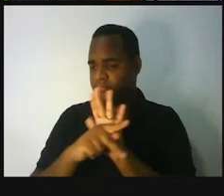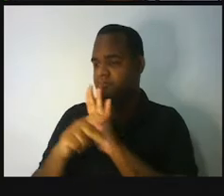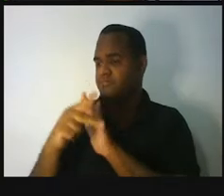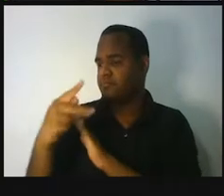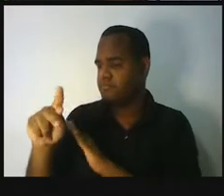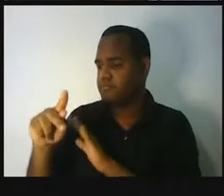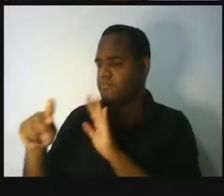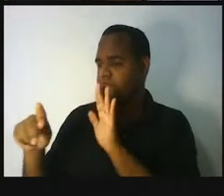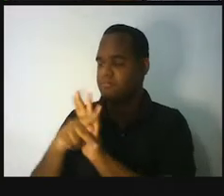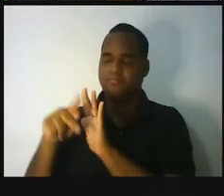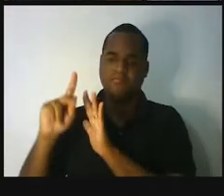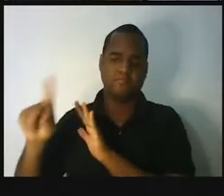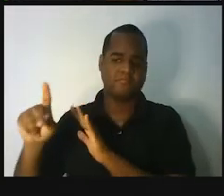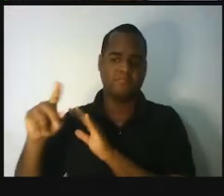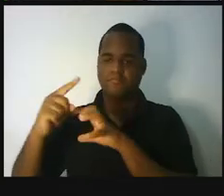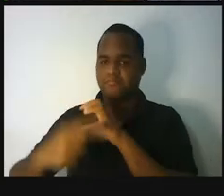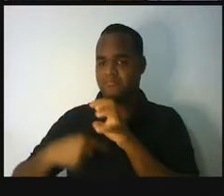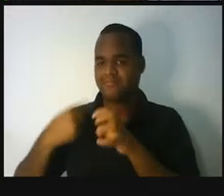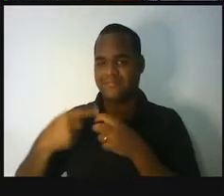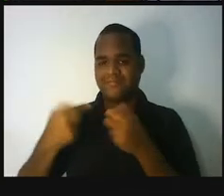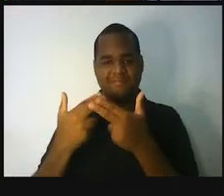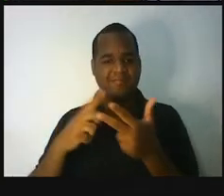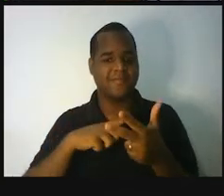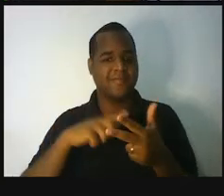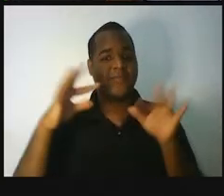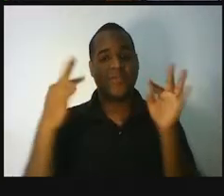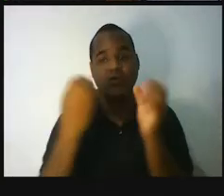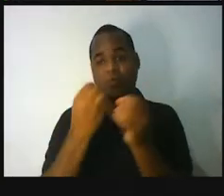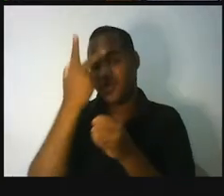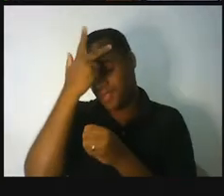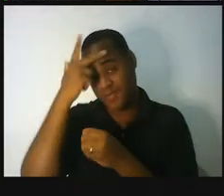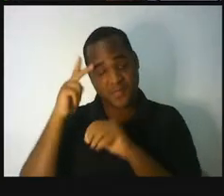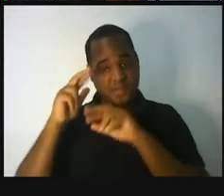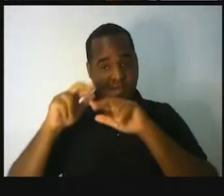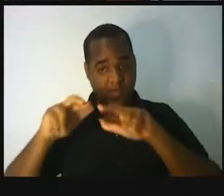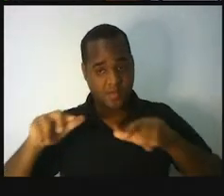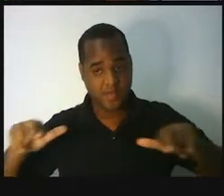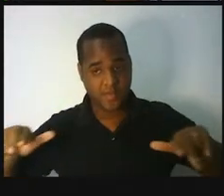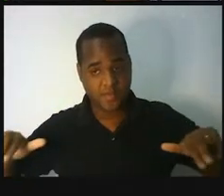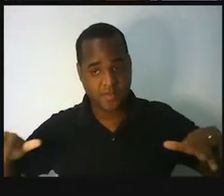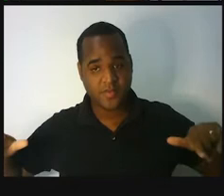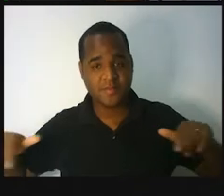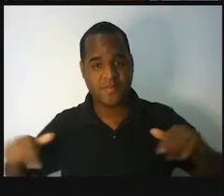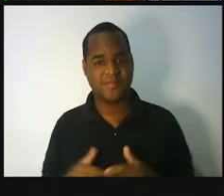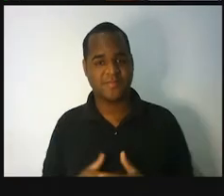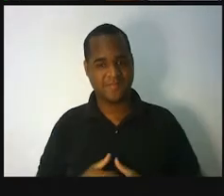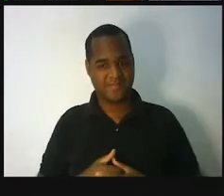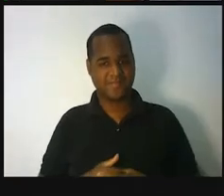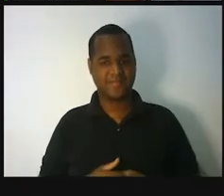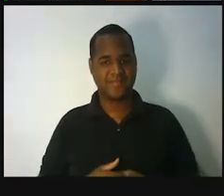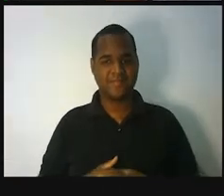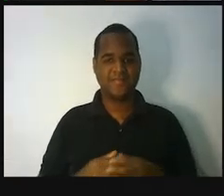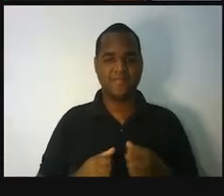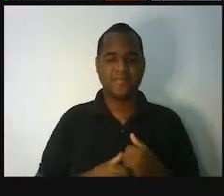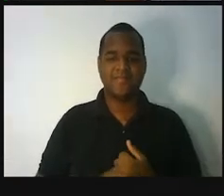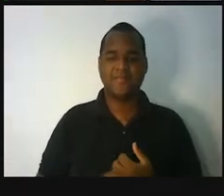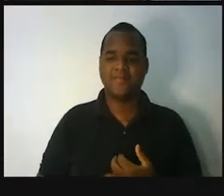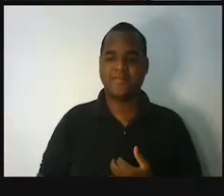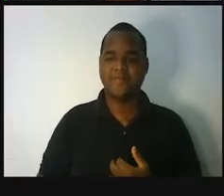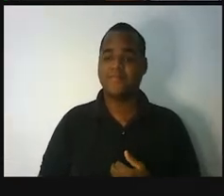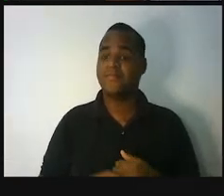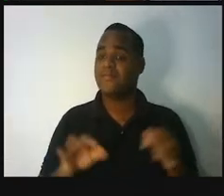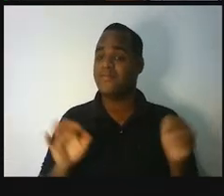patrimônio da humanidade. Ela é de todos e para todos. Vou me